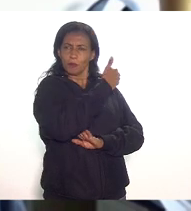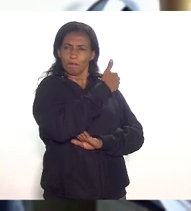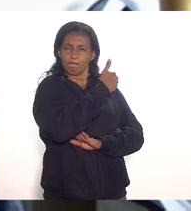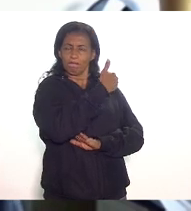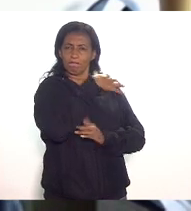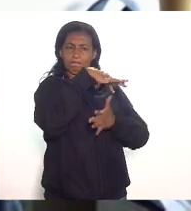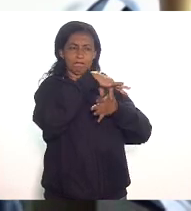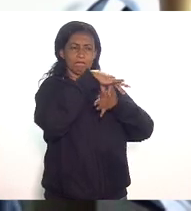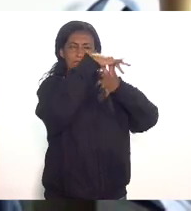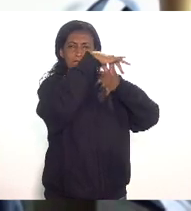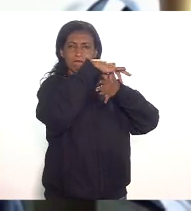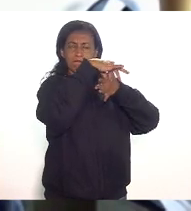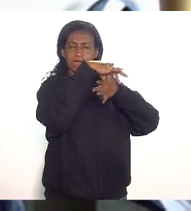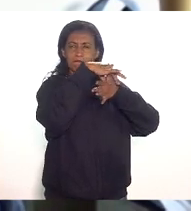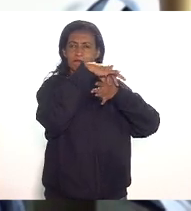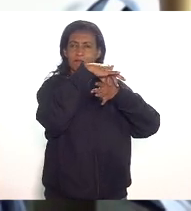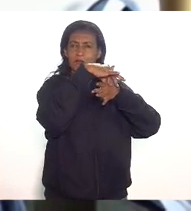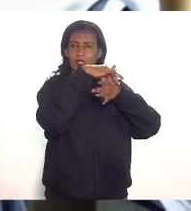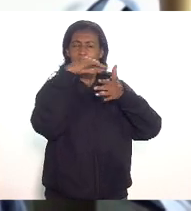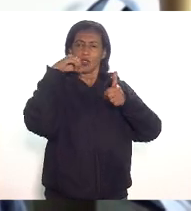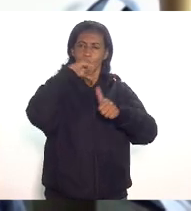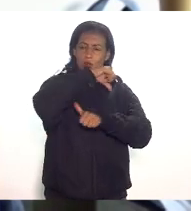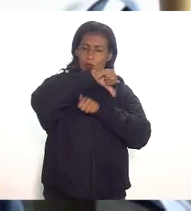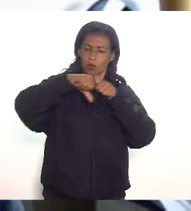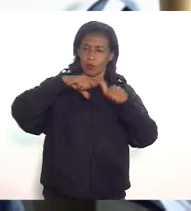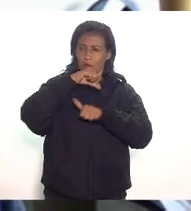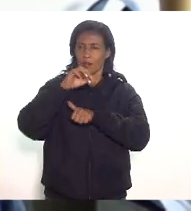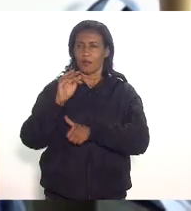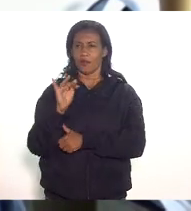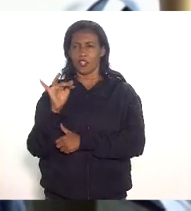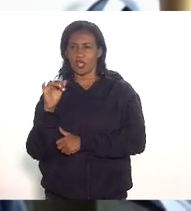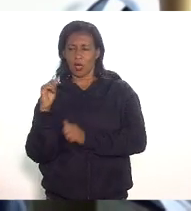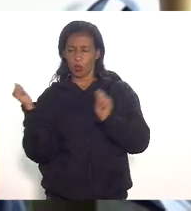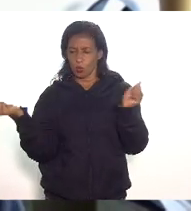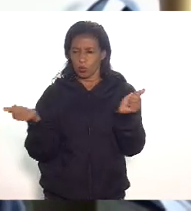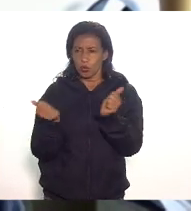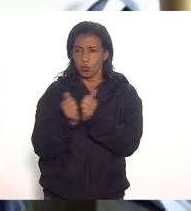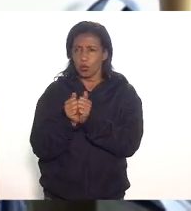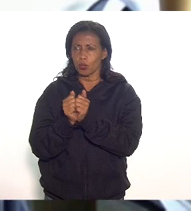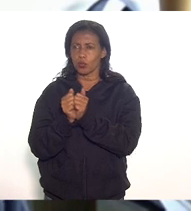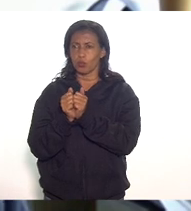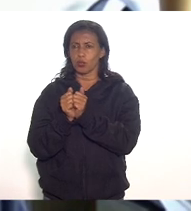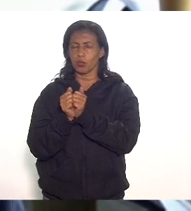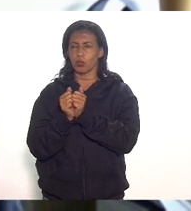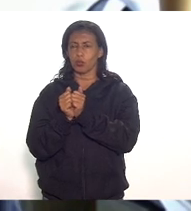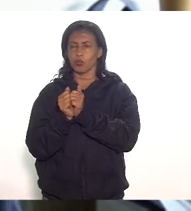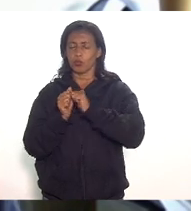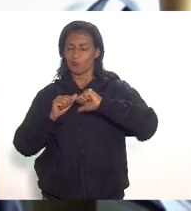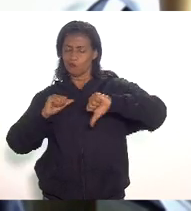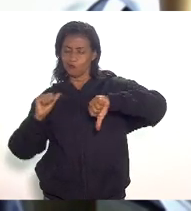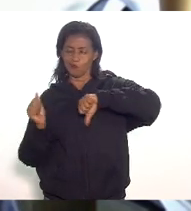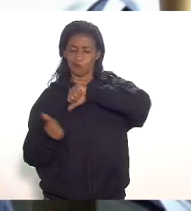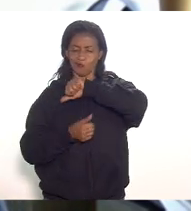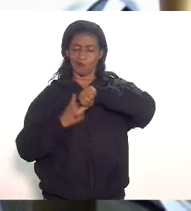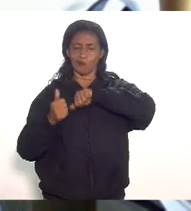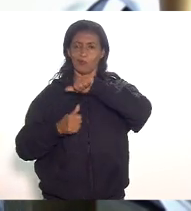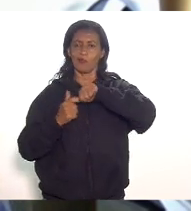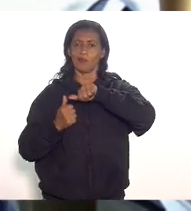que a gente construa uma matriz insumo produto